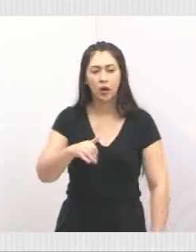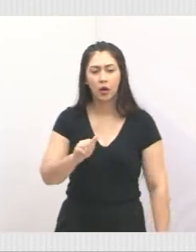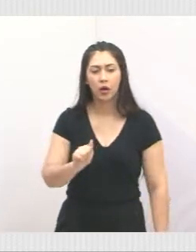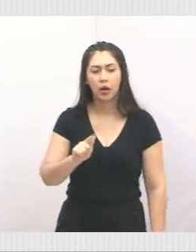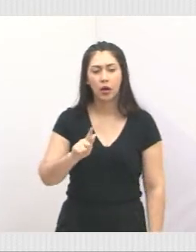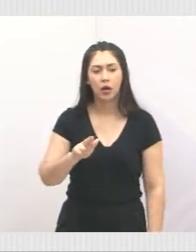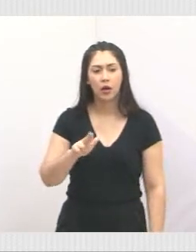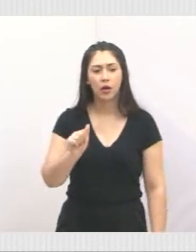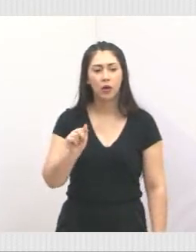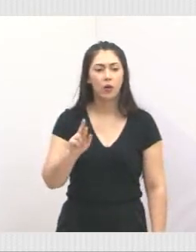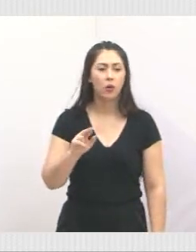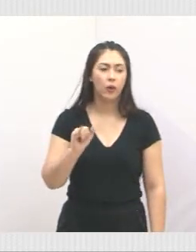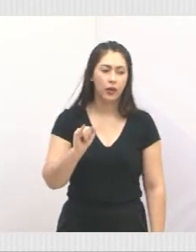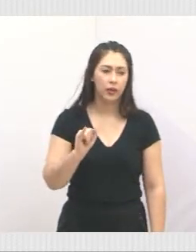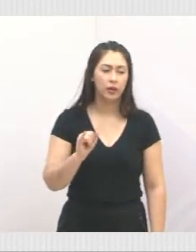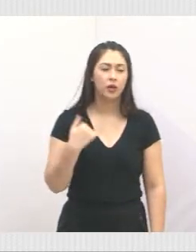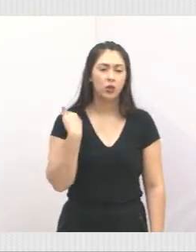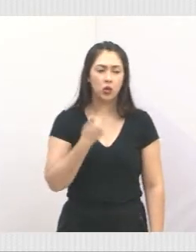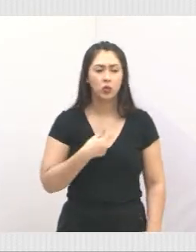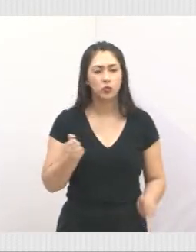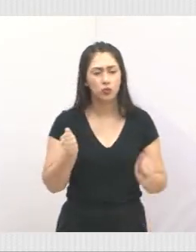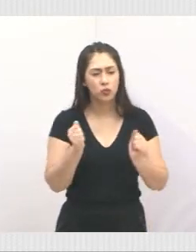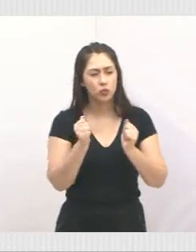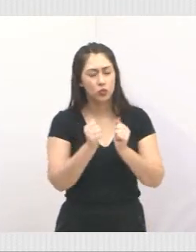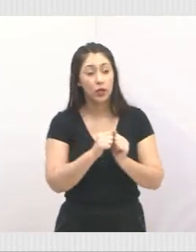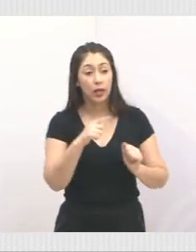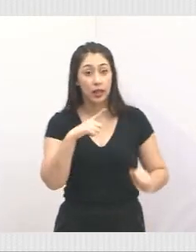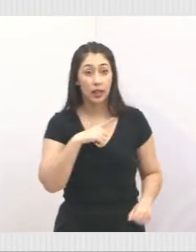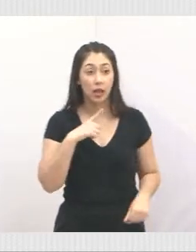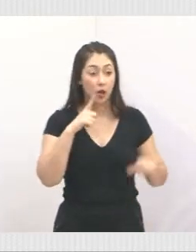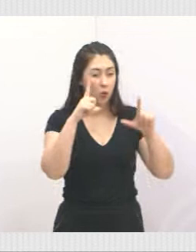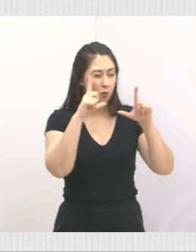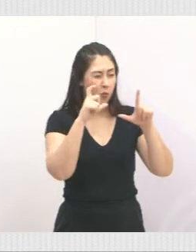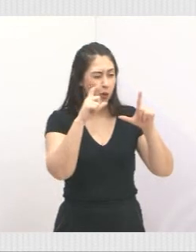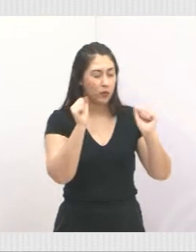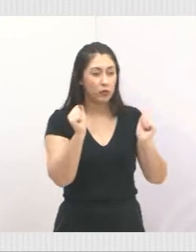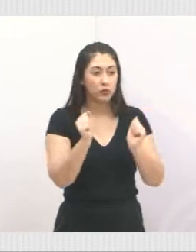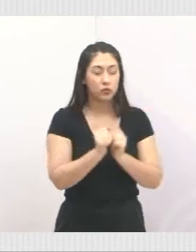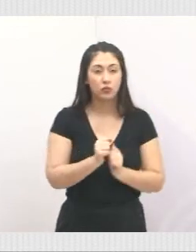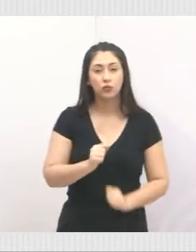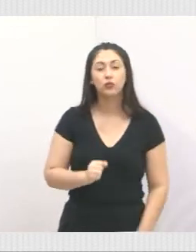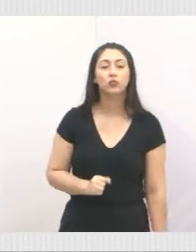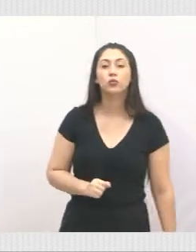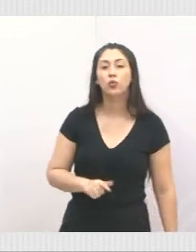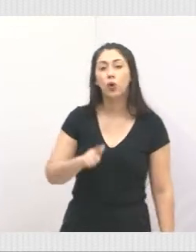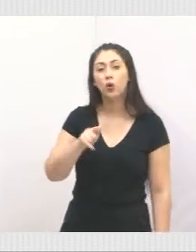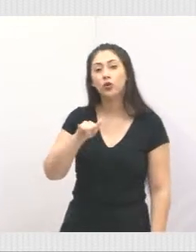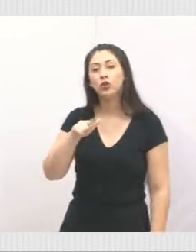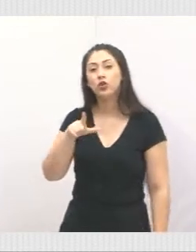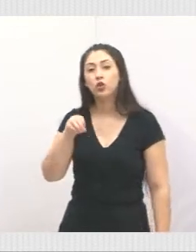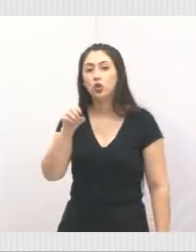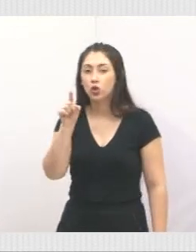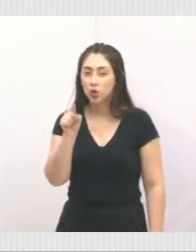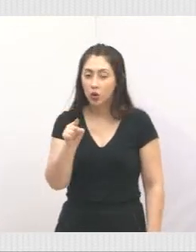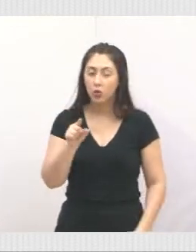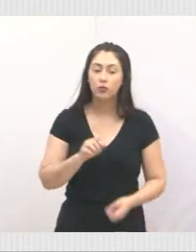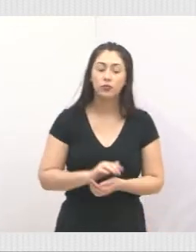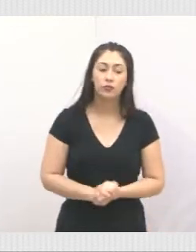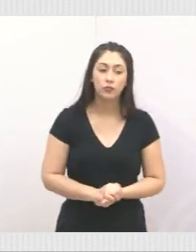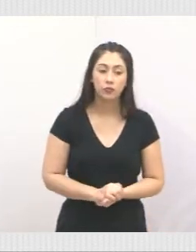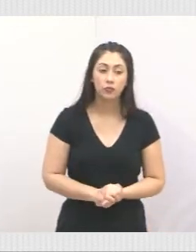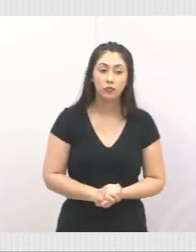Então, nós estivemos lá junto com os moradores, eu estou na foto com o nosso amigo Giló, que era o presidente do bairro, do Pagador Andrade.